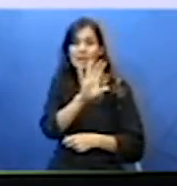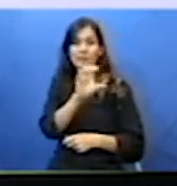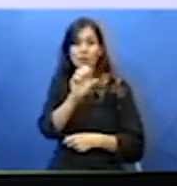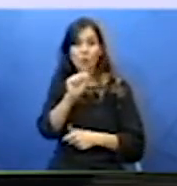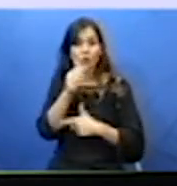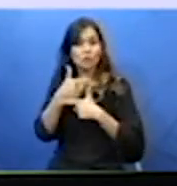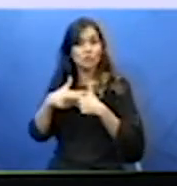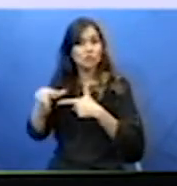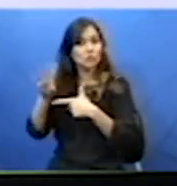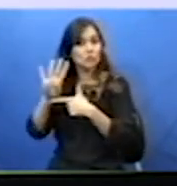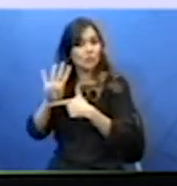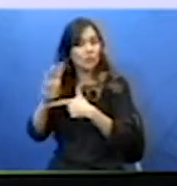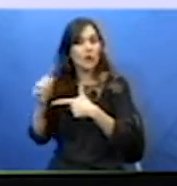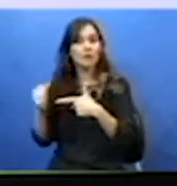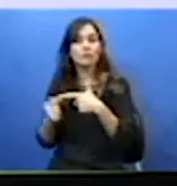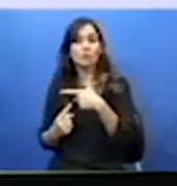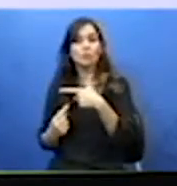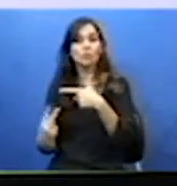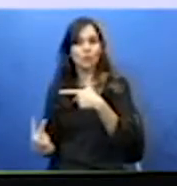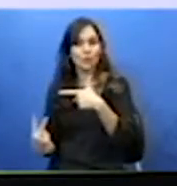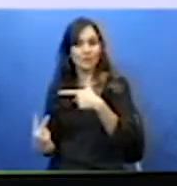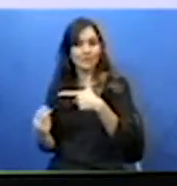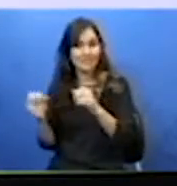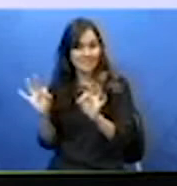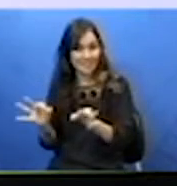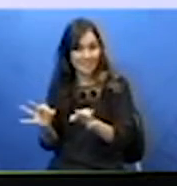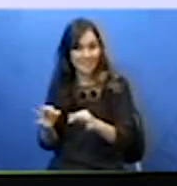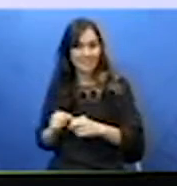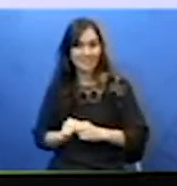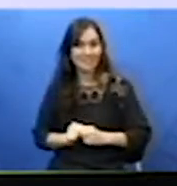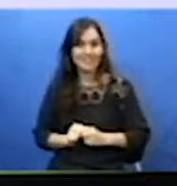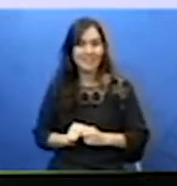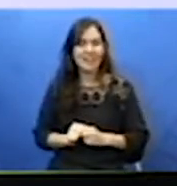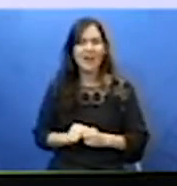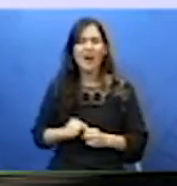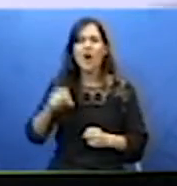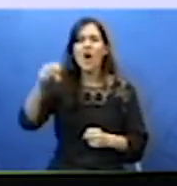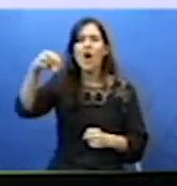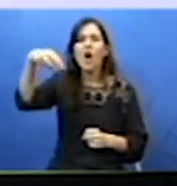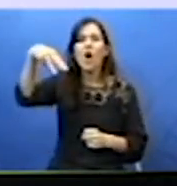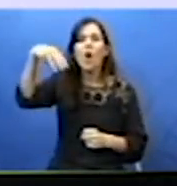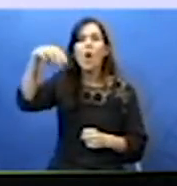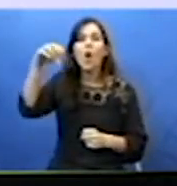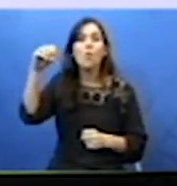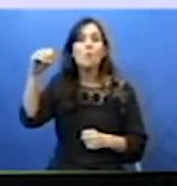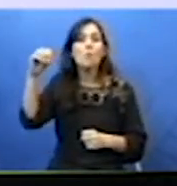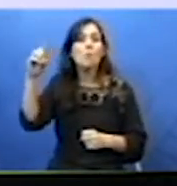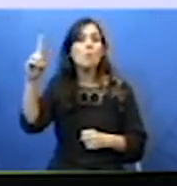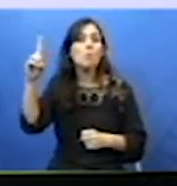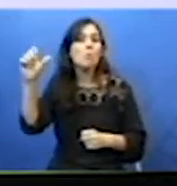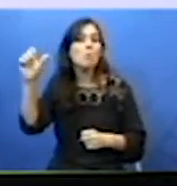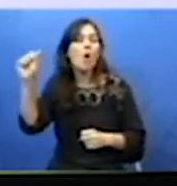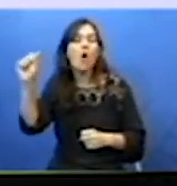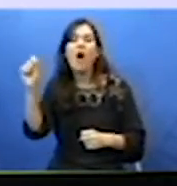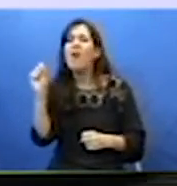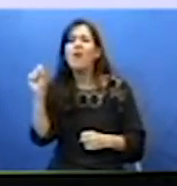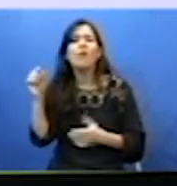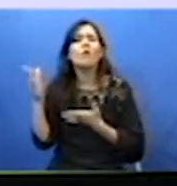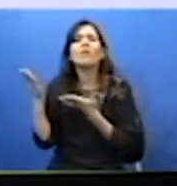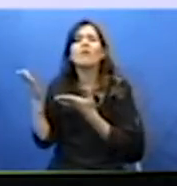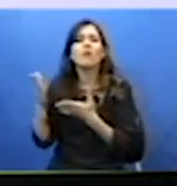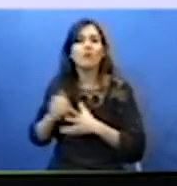igual a 12, certo? A moda, ela é um conjunto de dados que pode ser